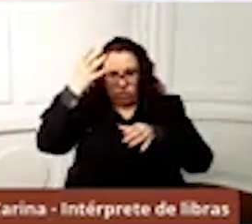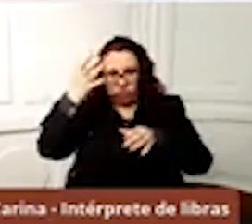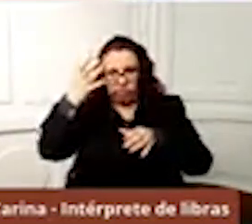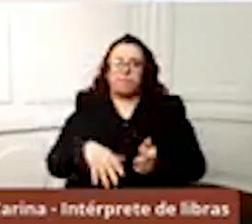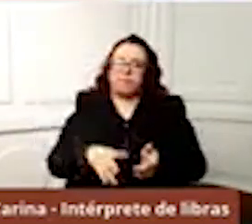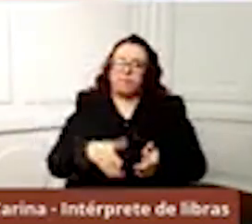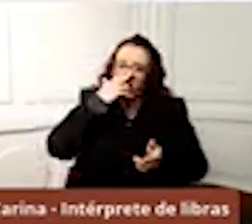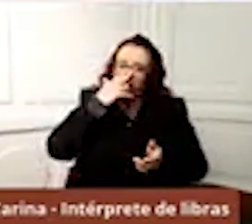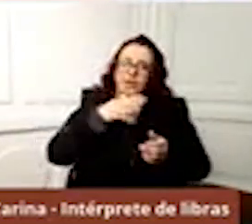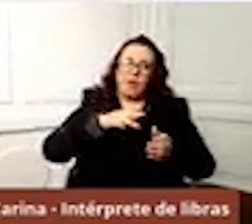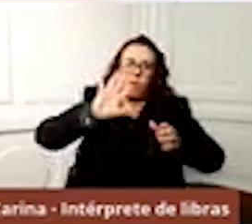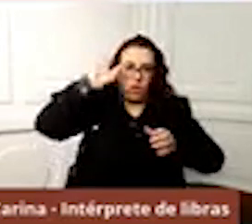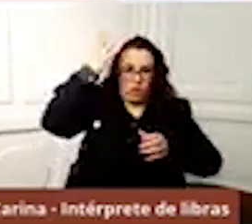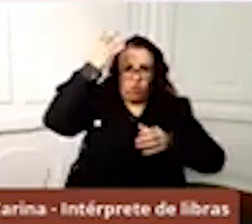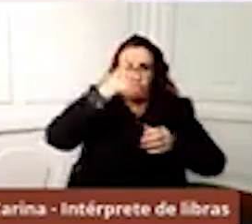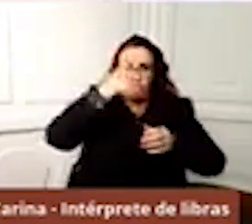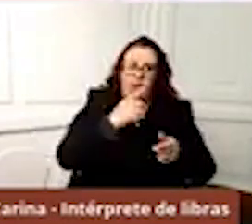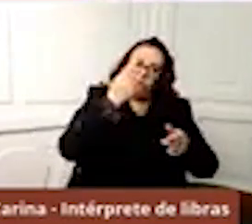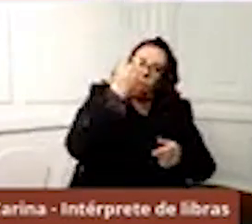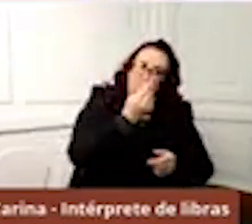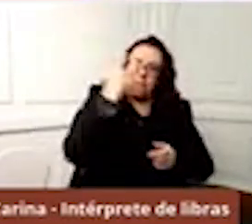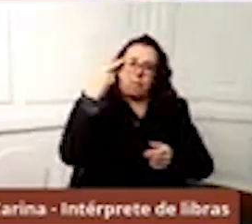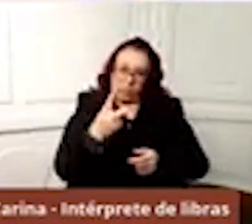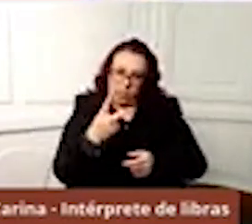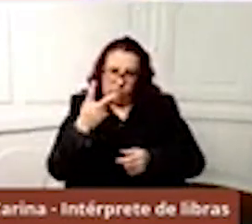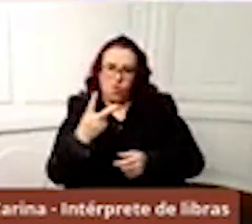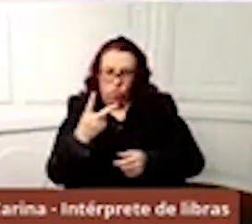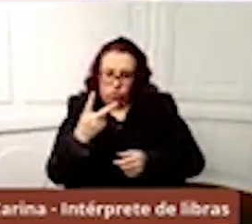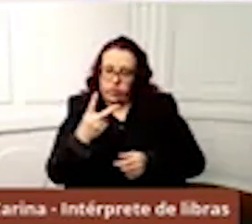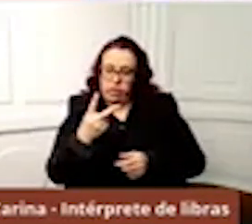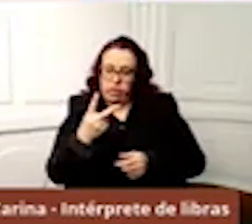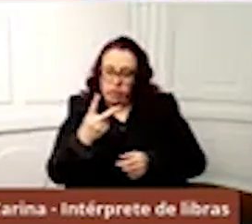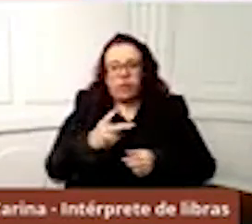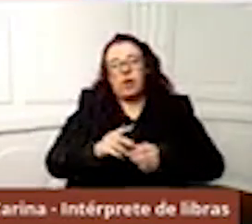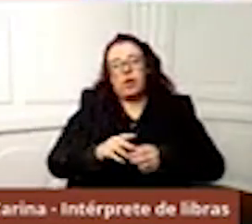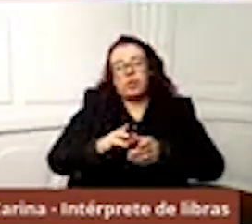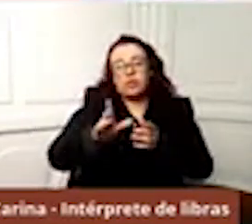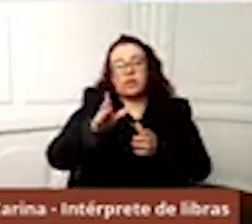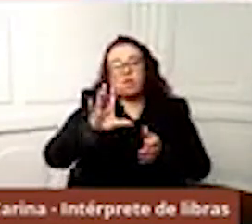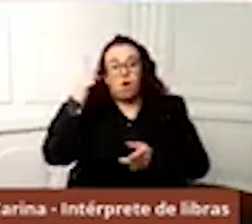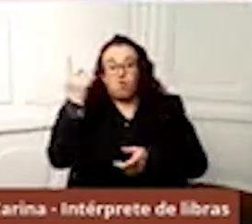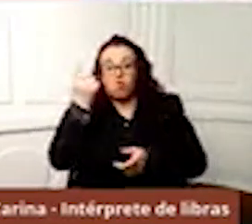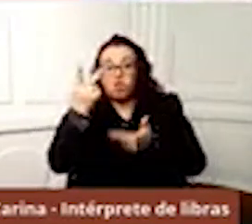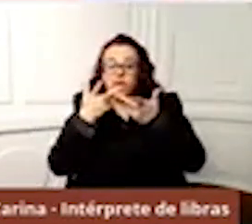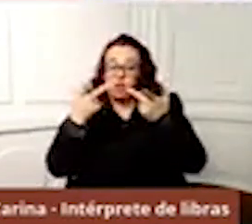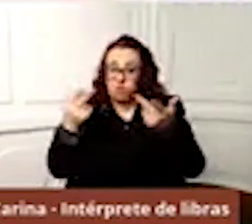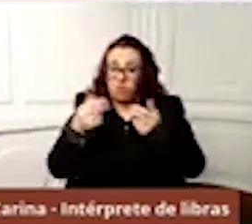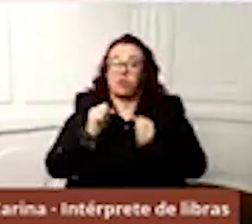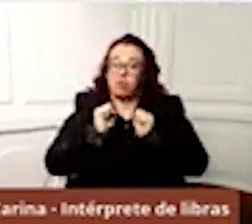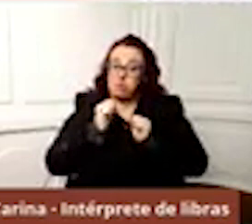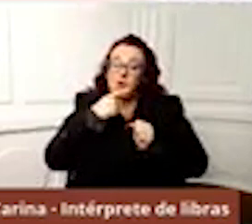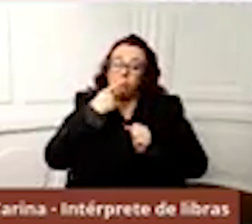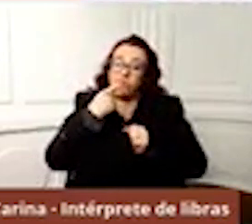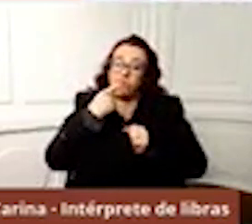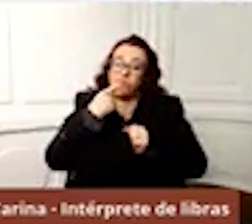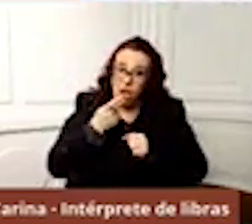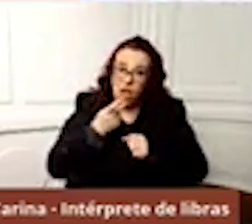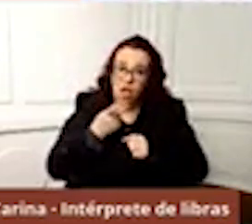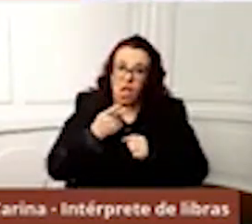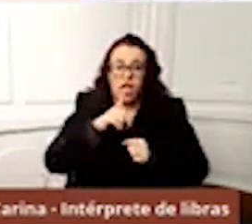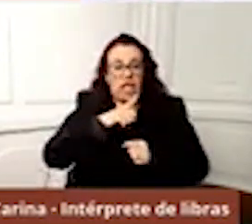empate entre os resultados da segunda e da terceira fase. Então, a única coisa que dá para dizer é que há uma